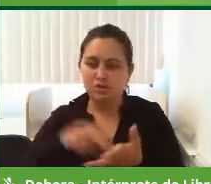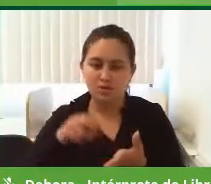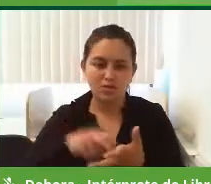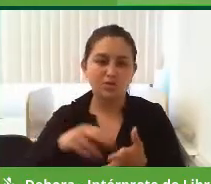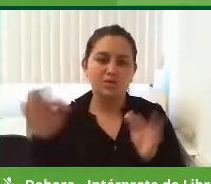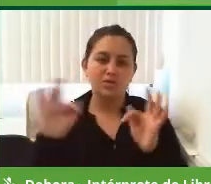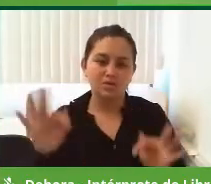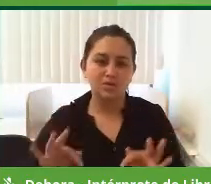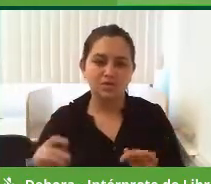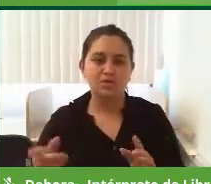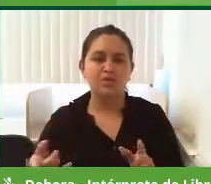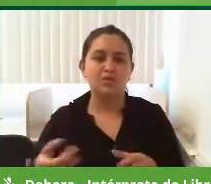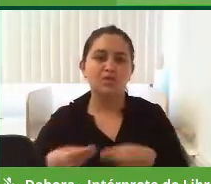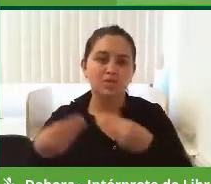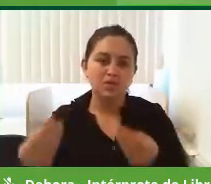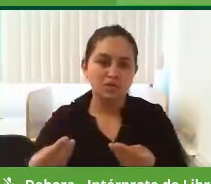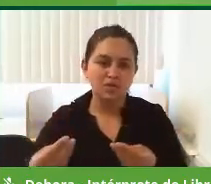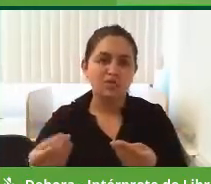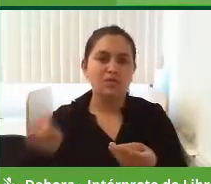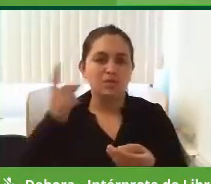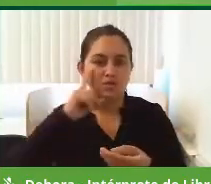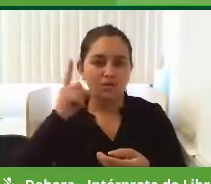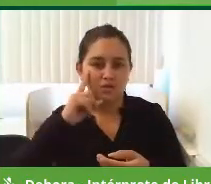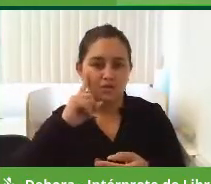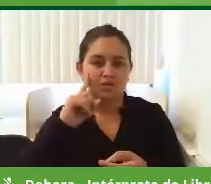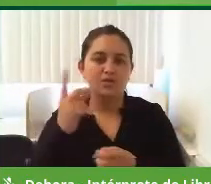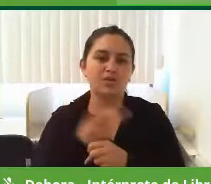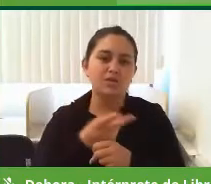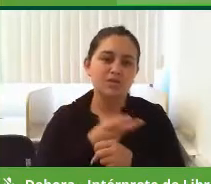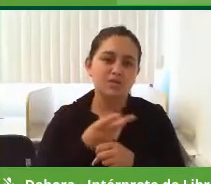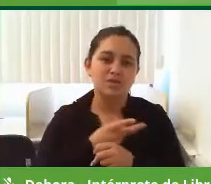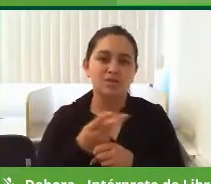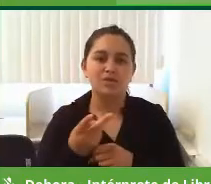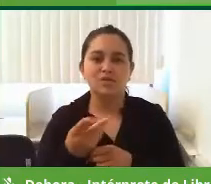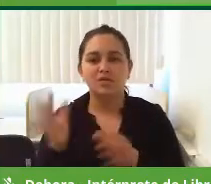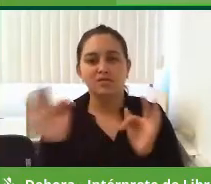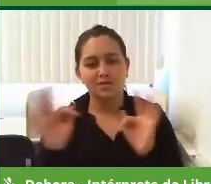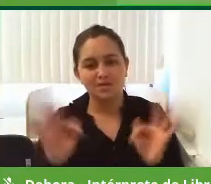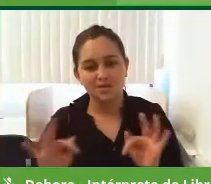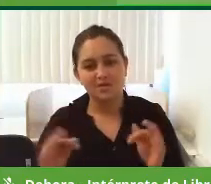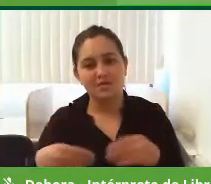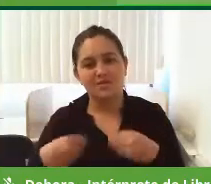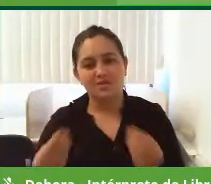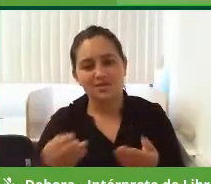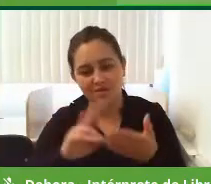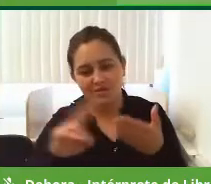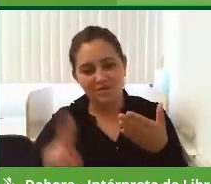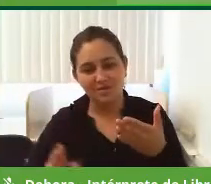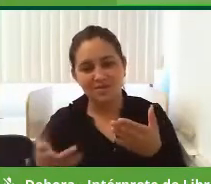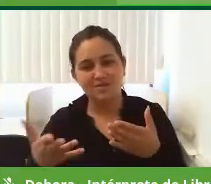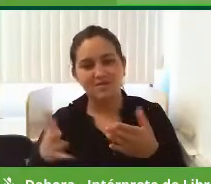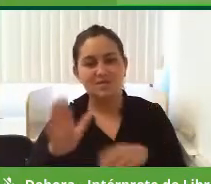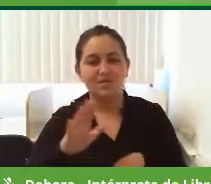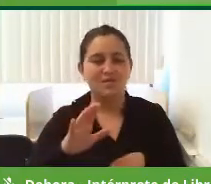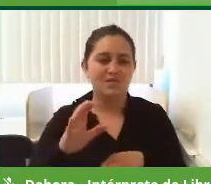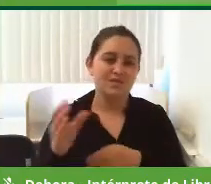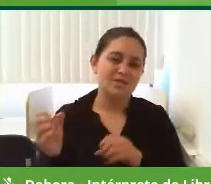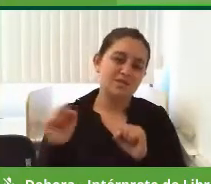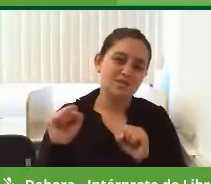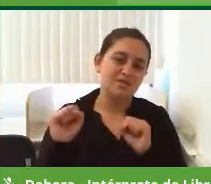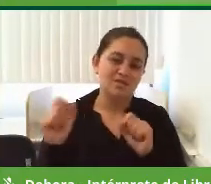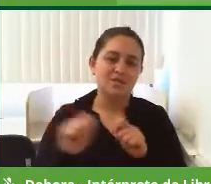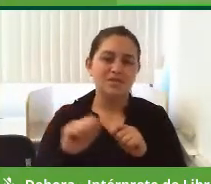grande, certo? Eu levo a estudar todo dia, vou buscar e me sinto orgulhoso por chegar na Univille, pegar minha filha e trazer, porque